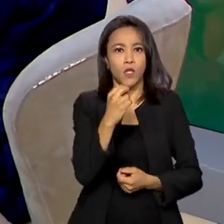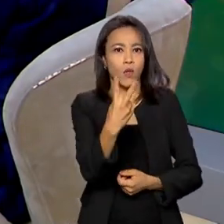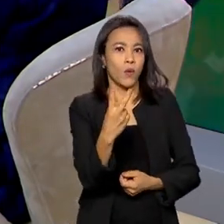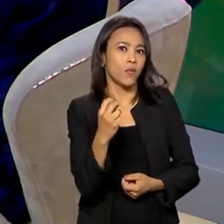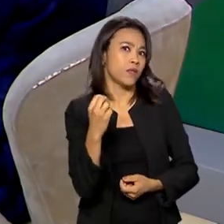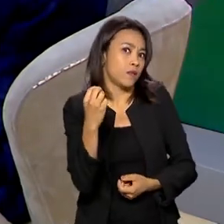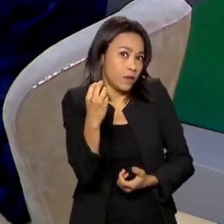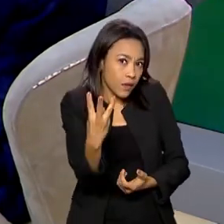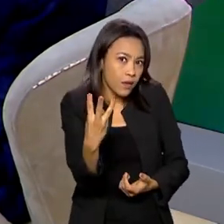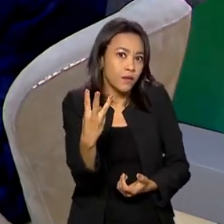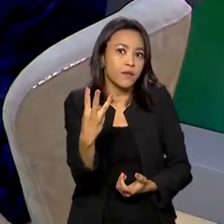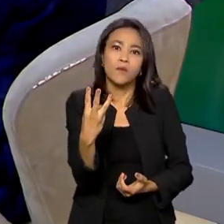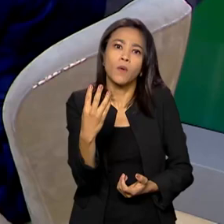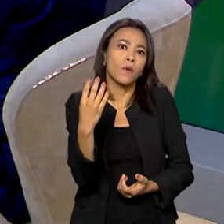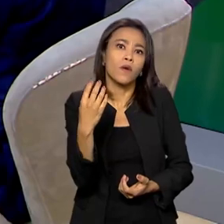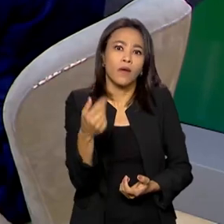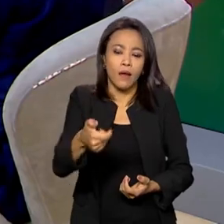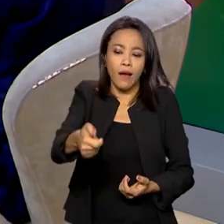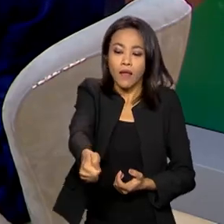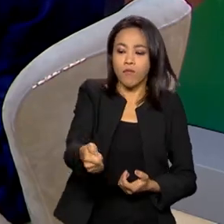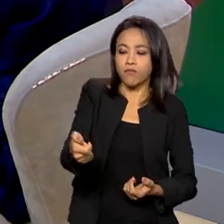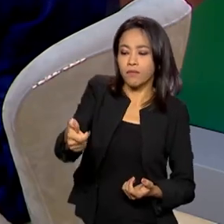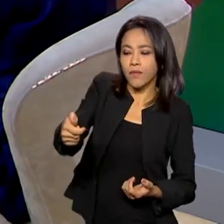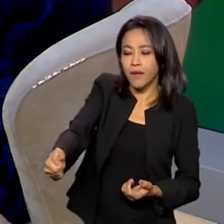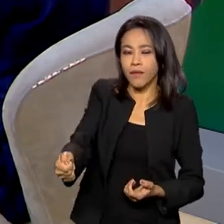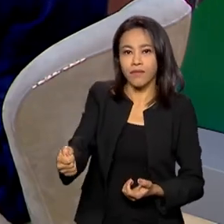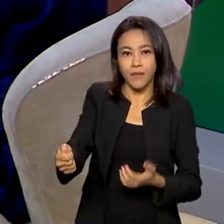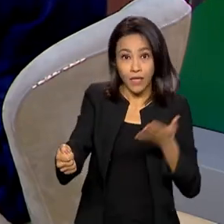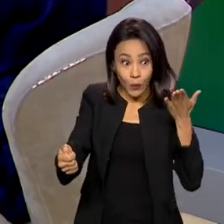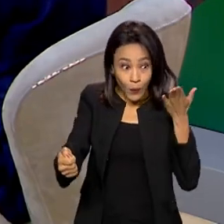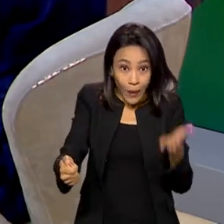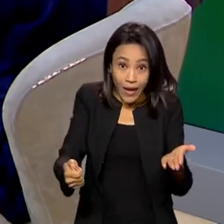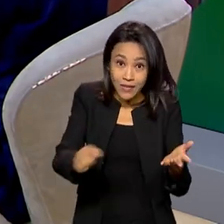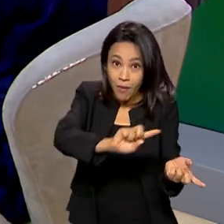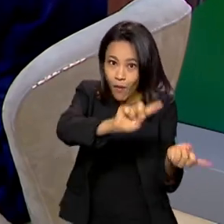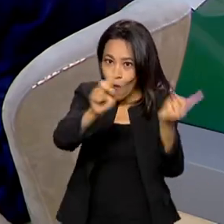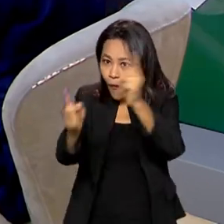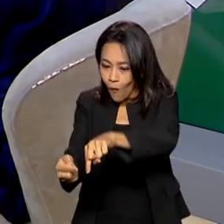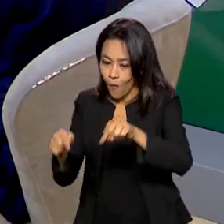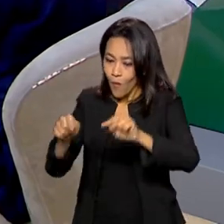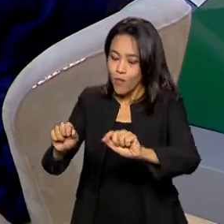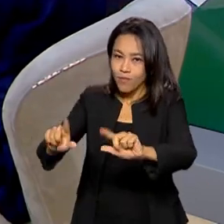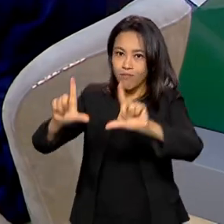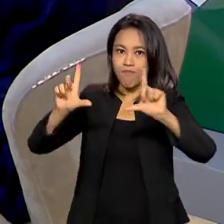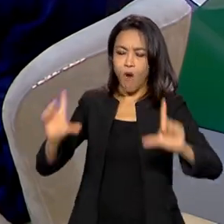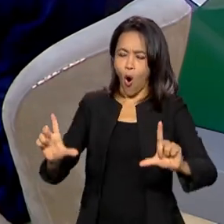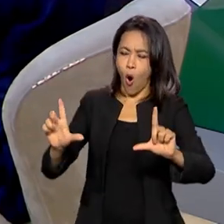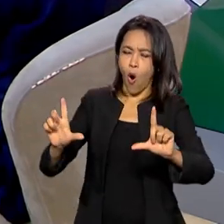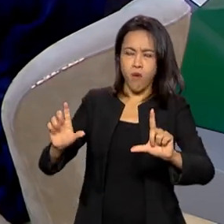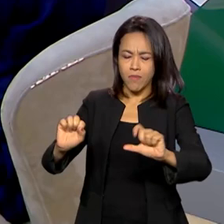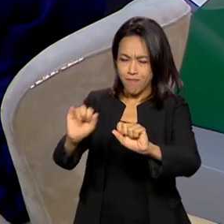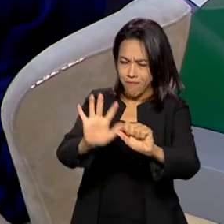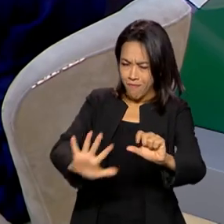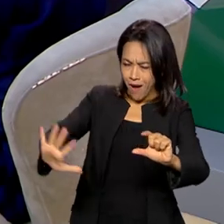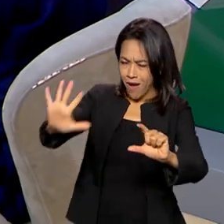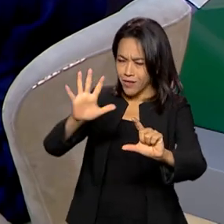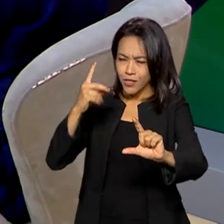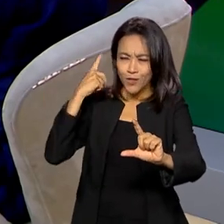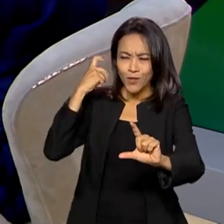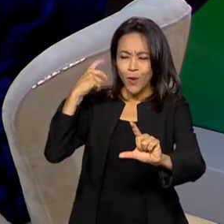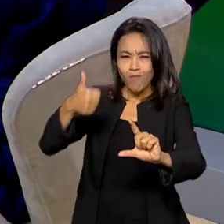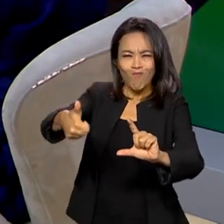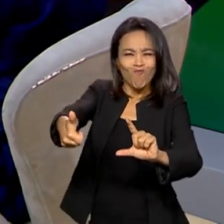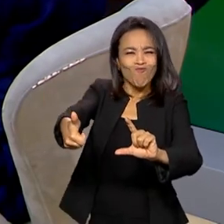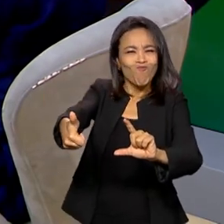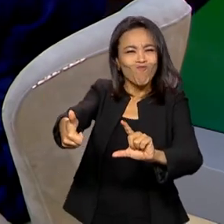canais de televisão. E com essa infraestrutura que nós chegamos que é uma infraestrutura compartilhada o município passa a ter a possibilidade de ter